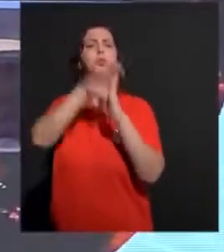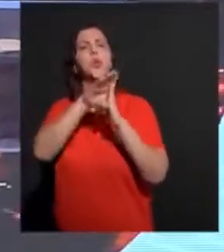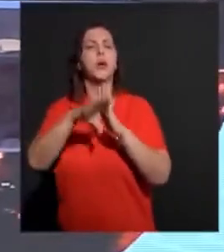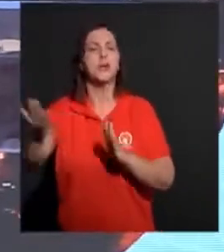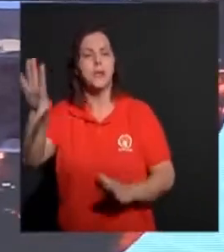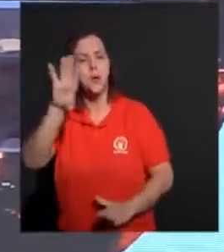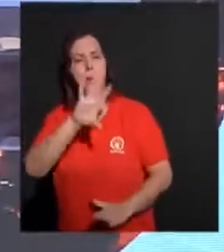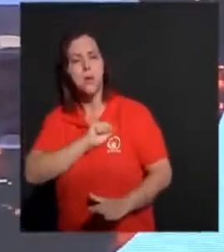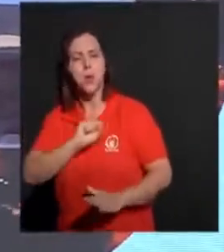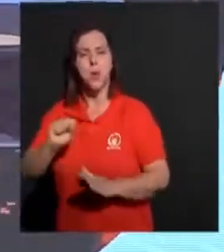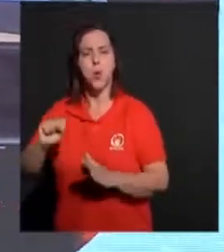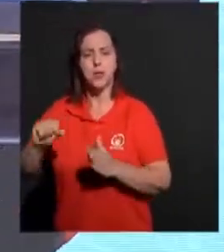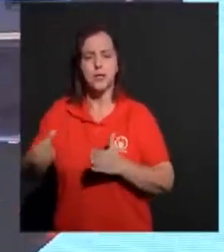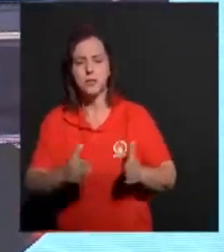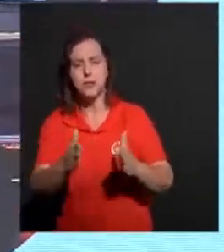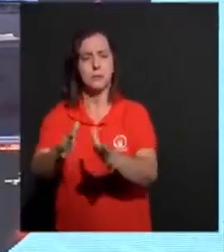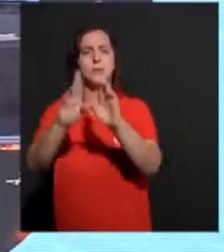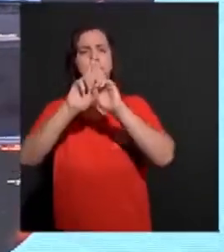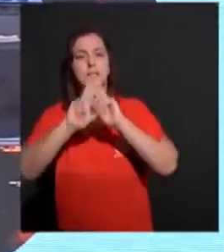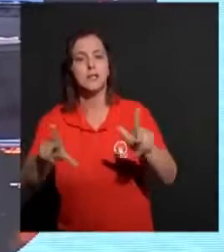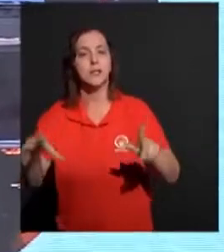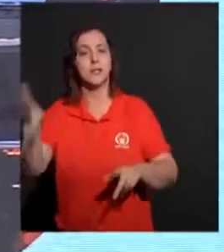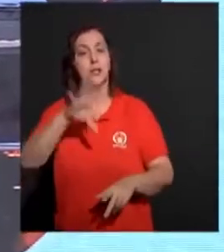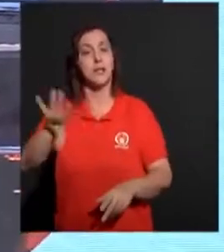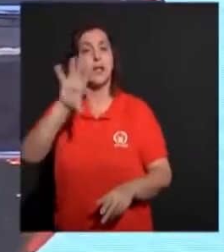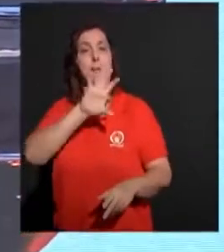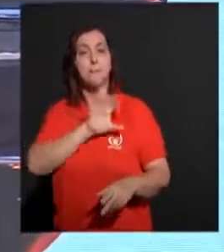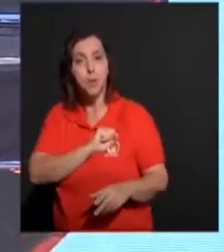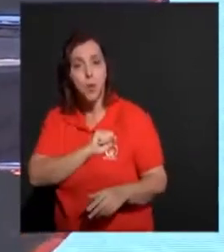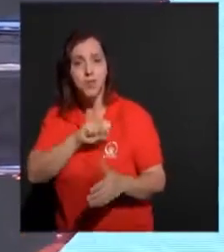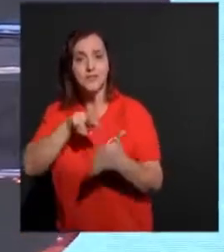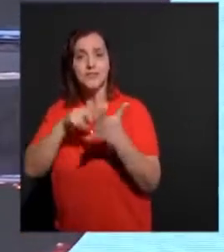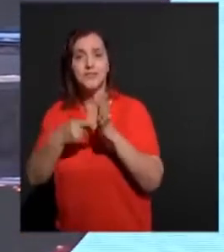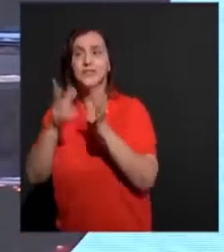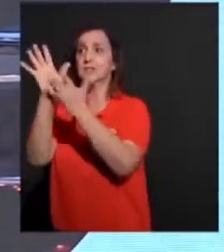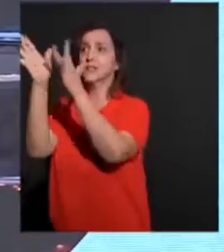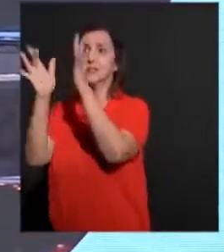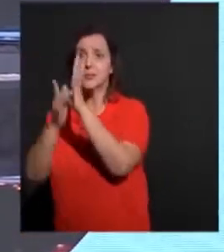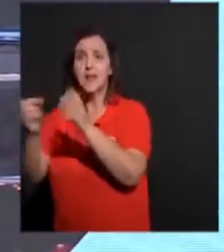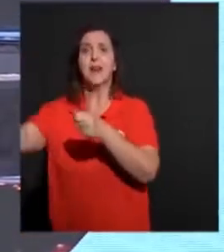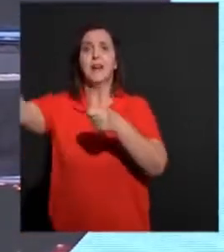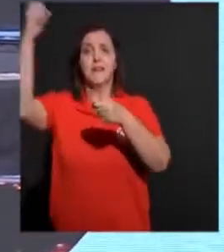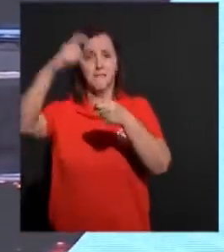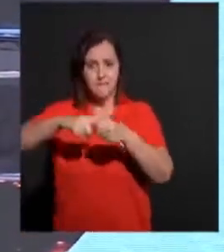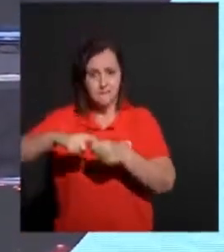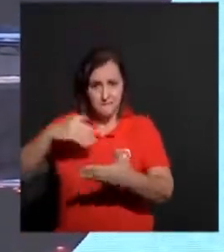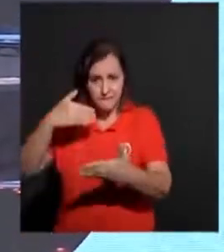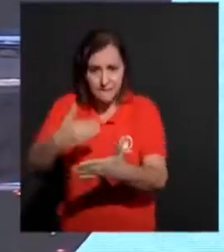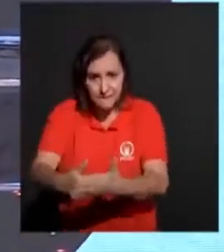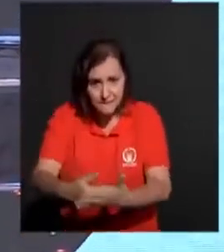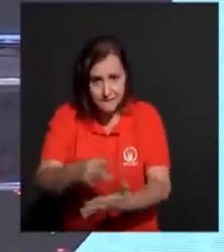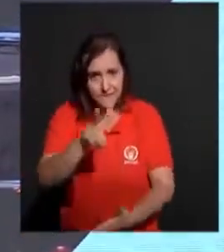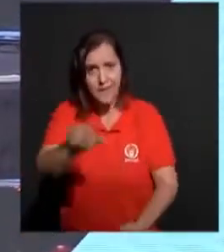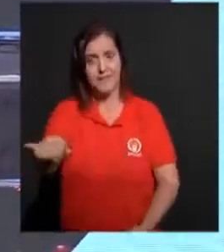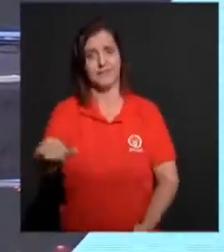caminho diferente. E esse amor. Ele vai voltar. Esse amor. Vai voltar.